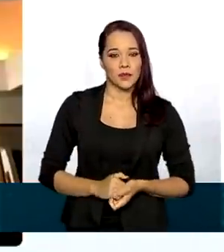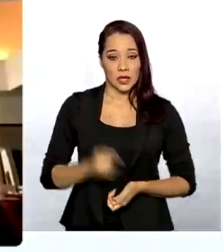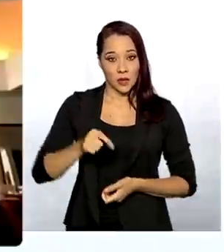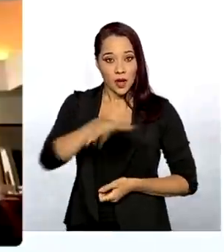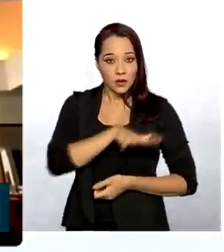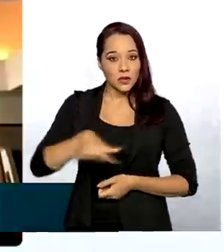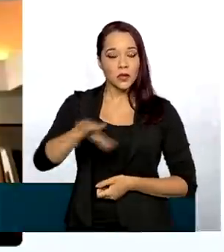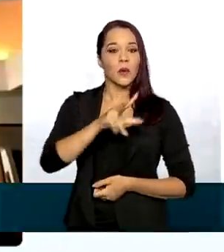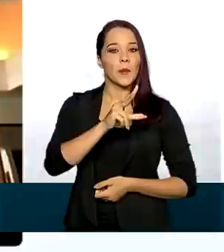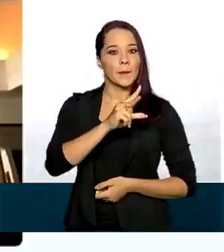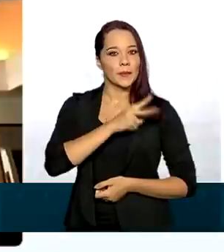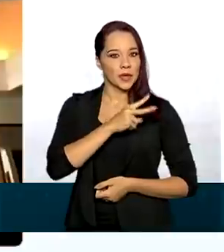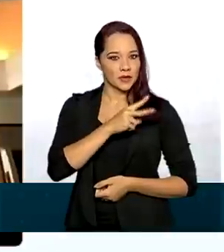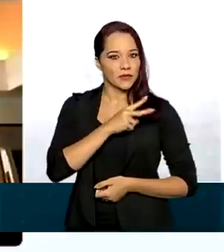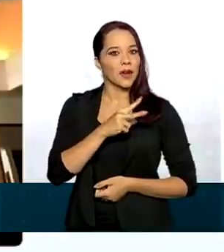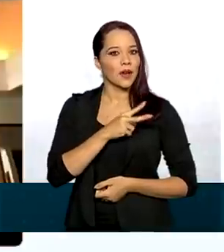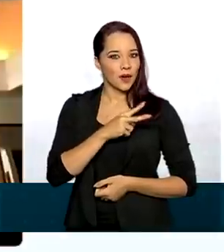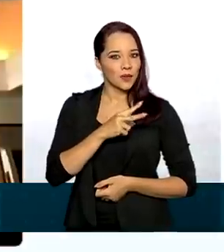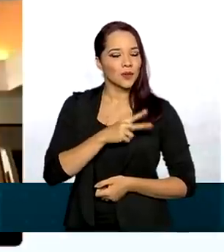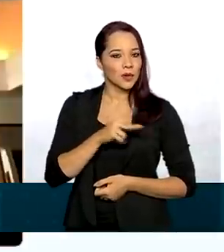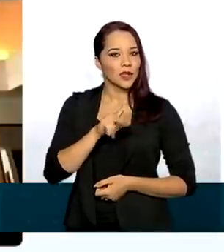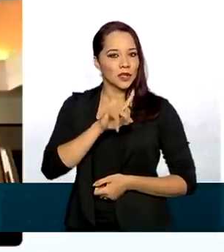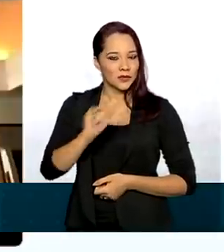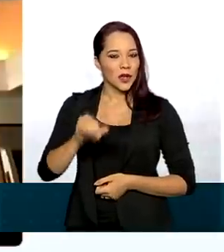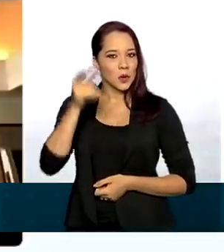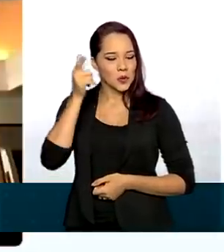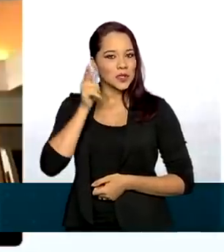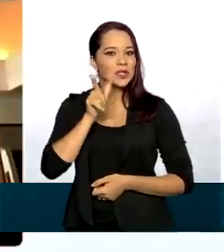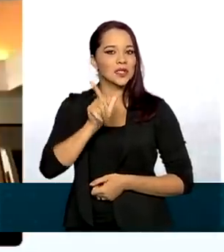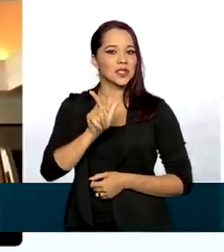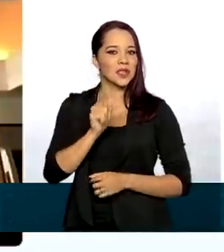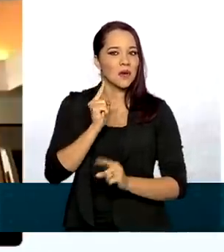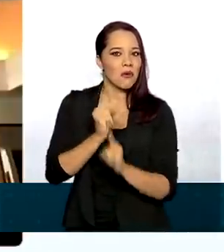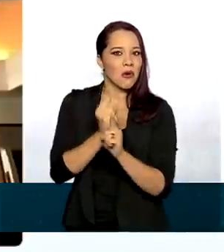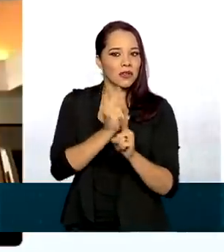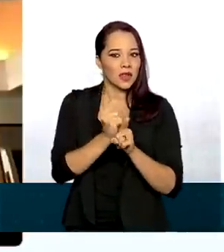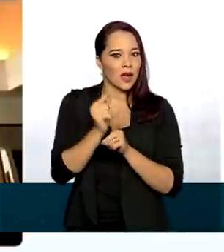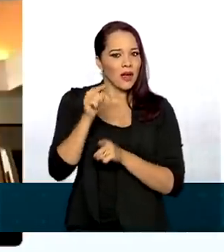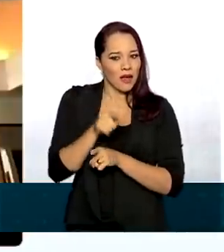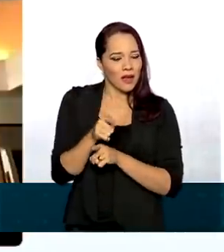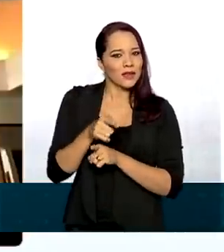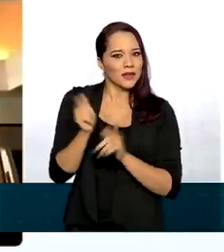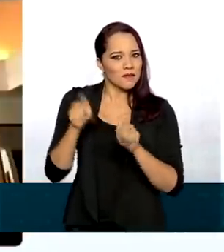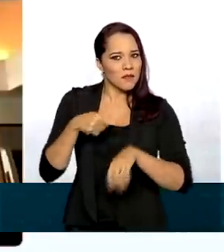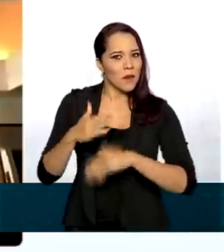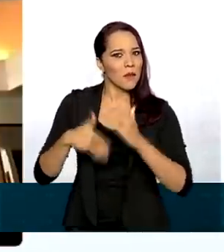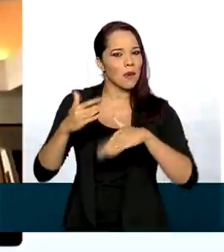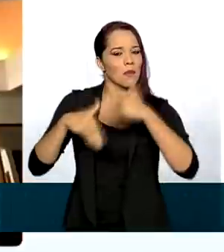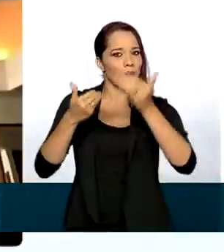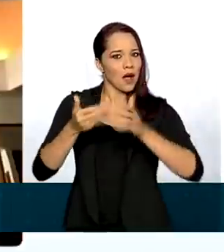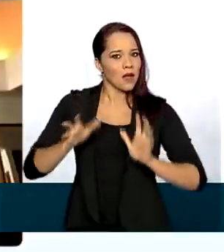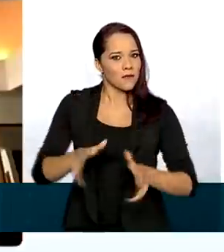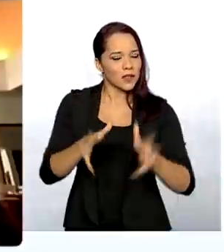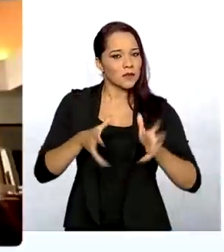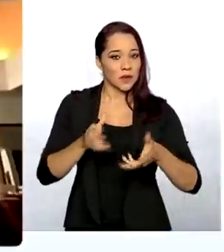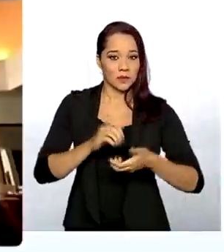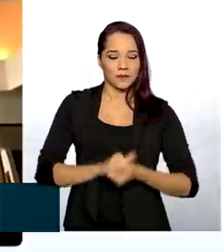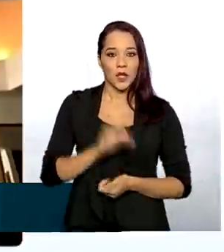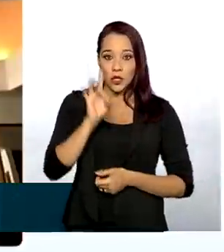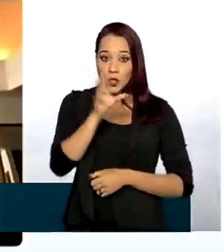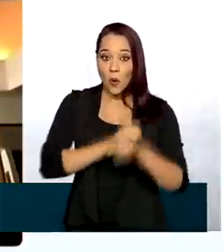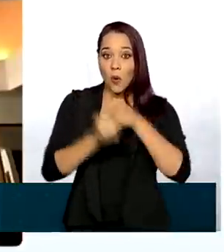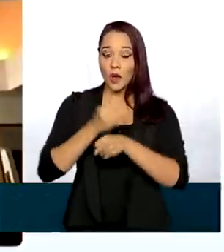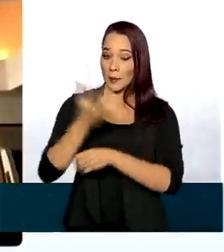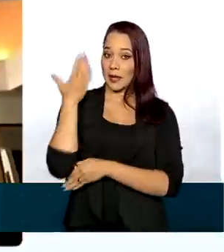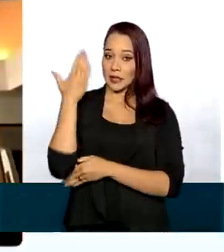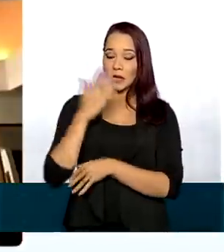privado que nós vamos encontrar esse caminho para o crescimento via investimento em infraestrutura. Só no ano passado,